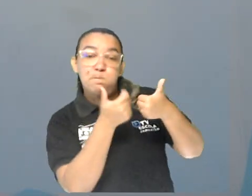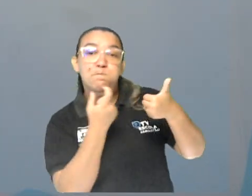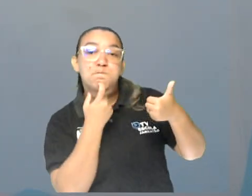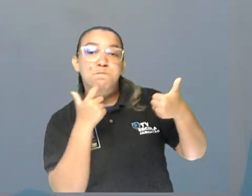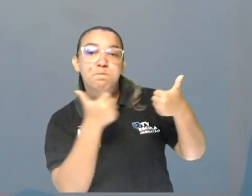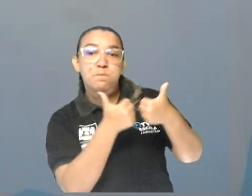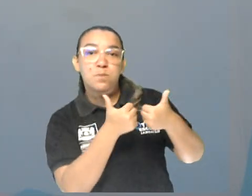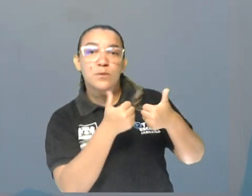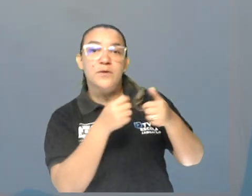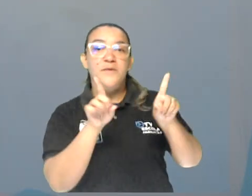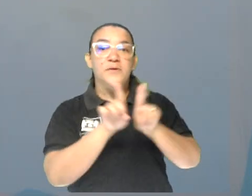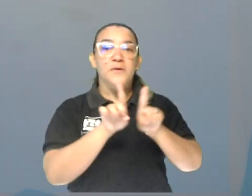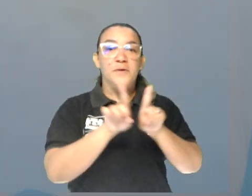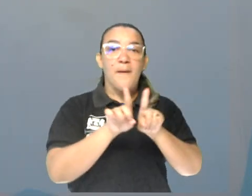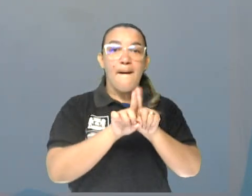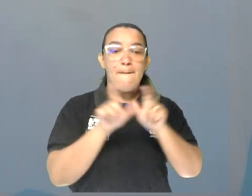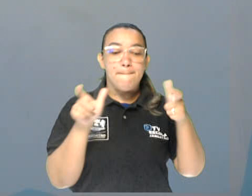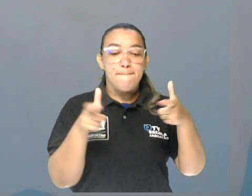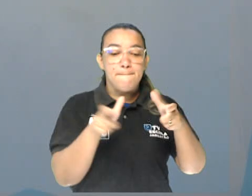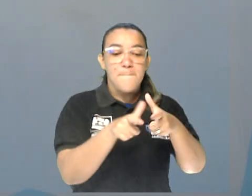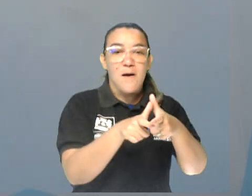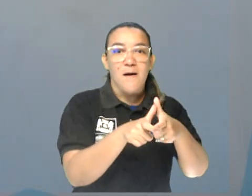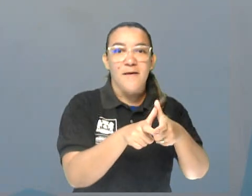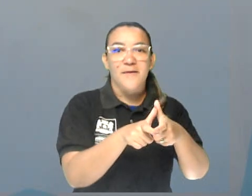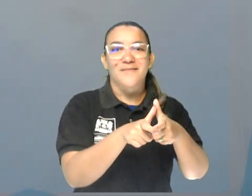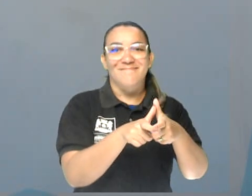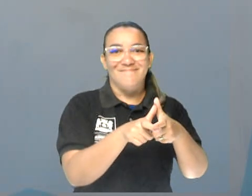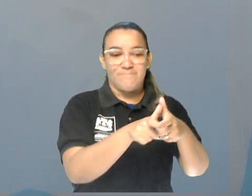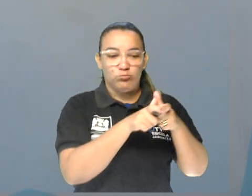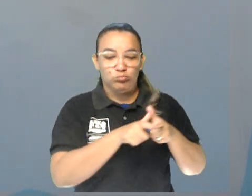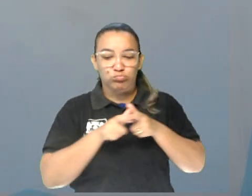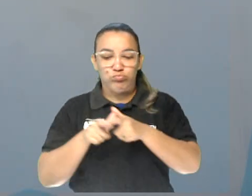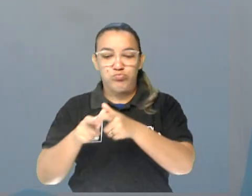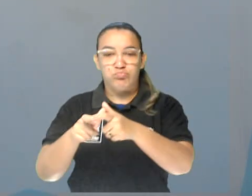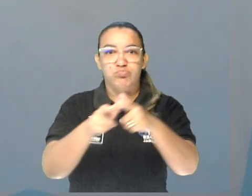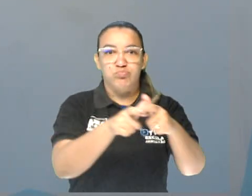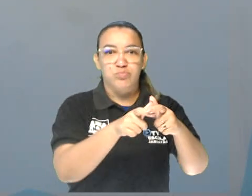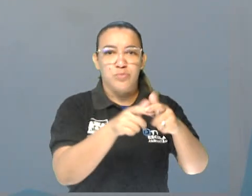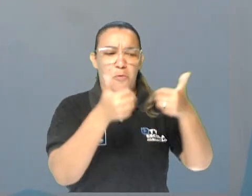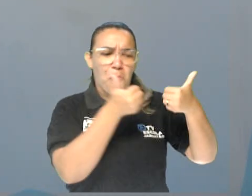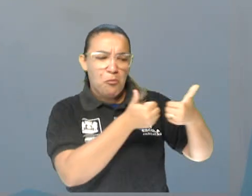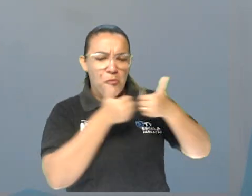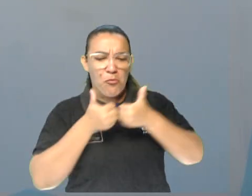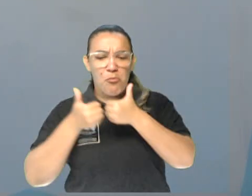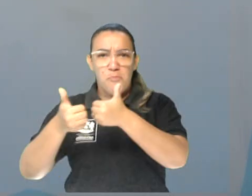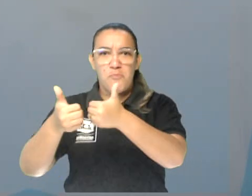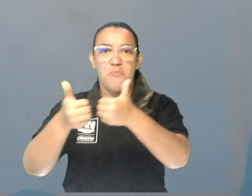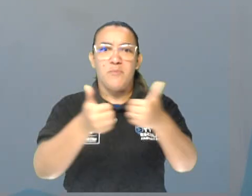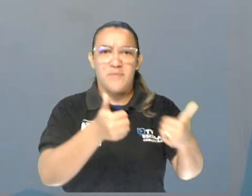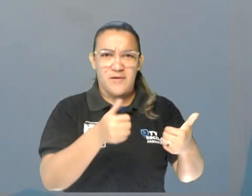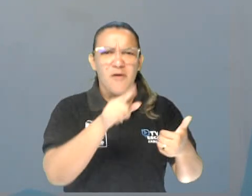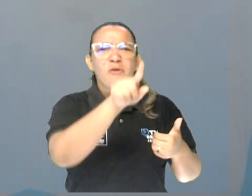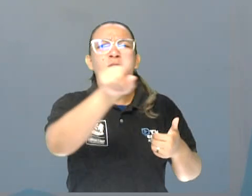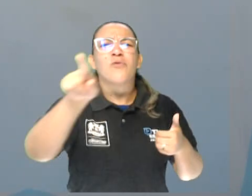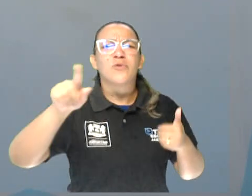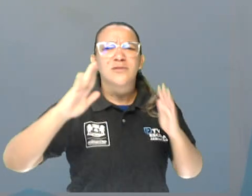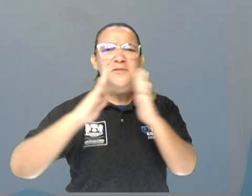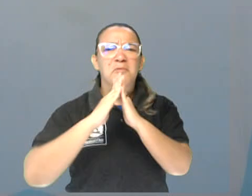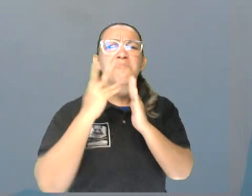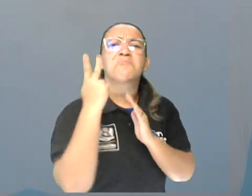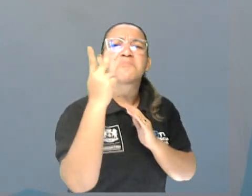E neighborhood, que significa bairro ou vizinhança. Qual é o neighborhood que você mora?